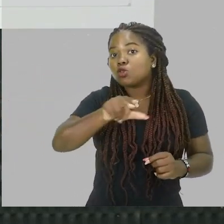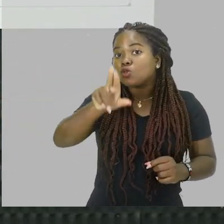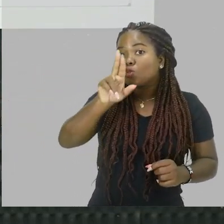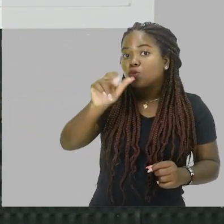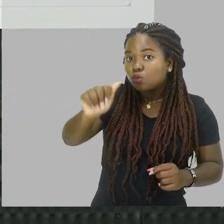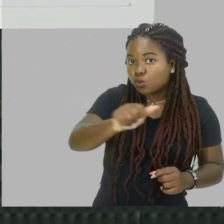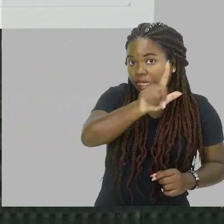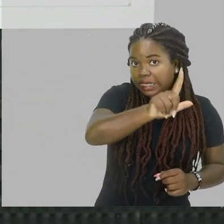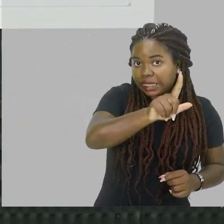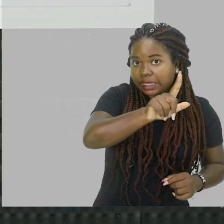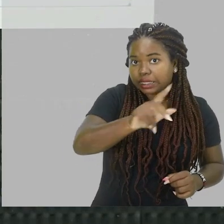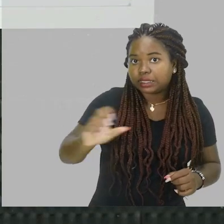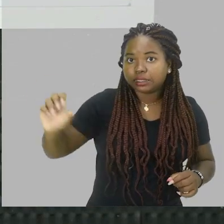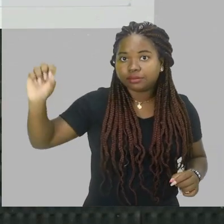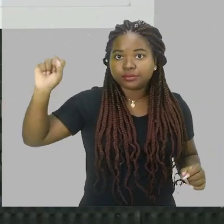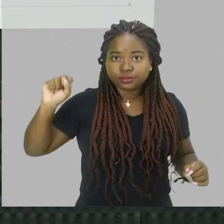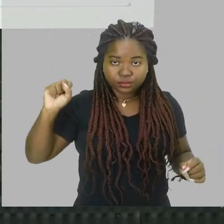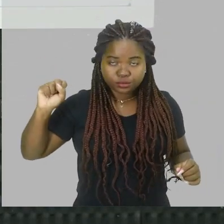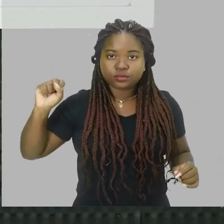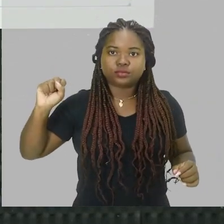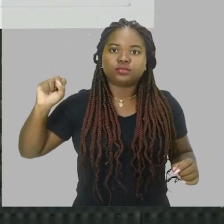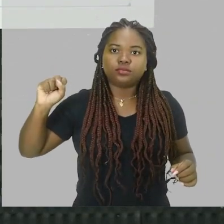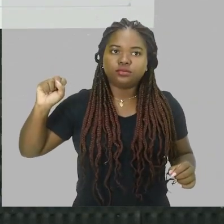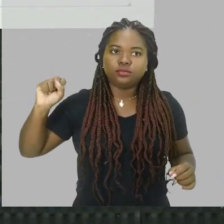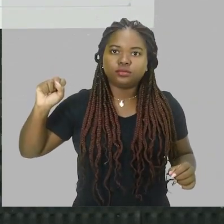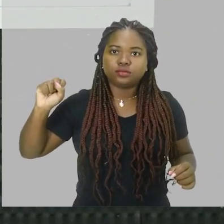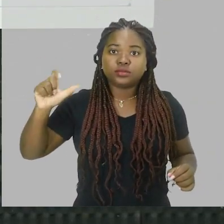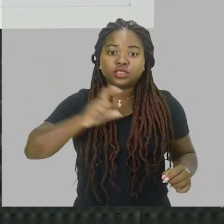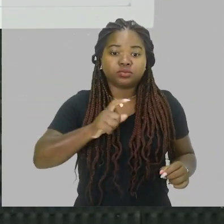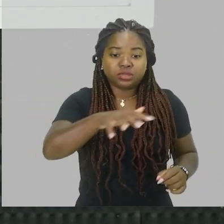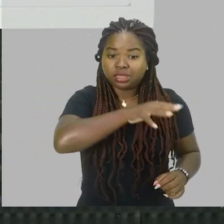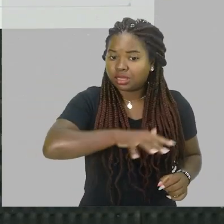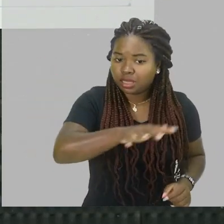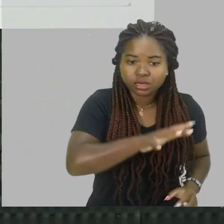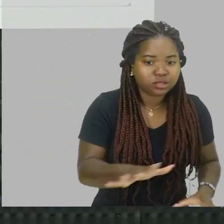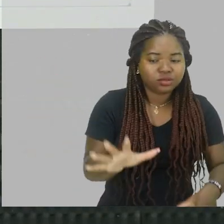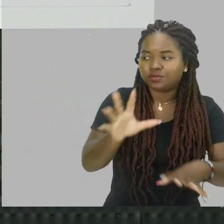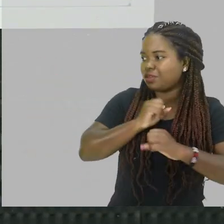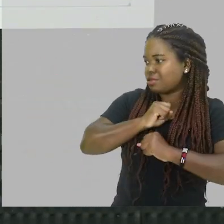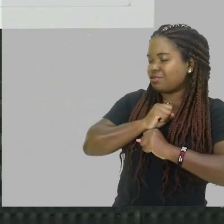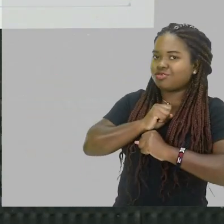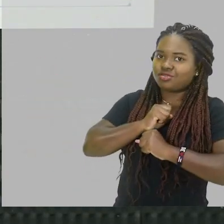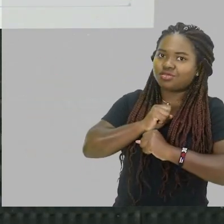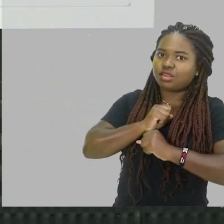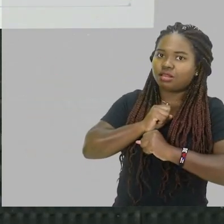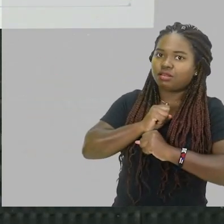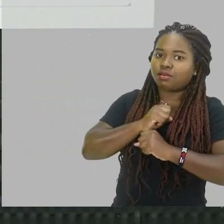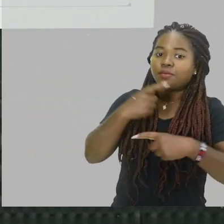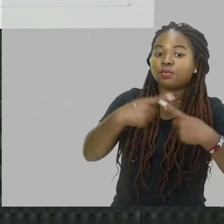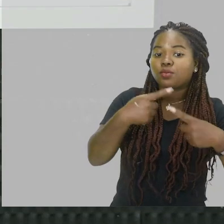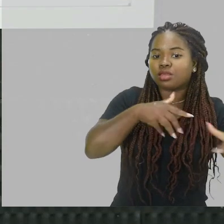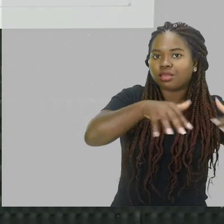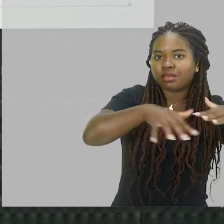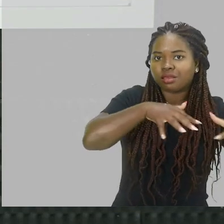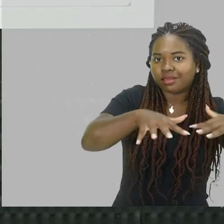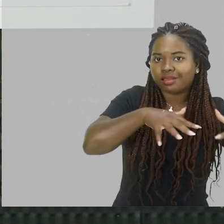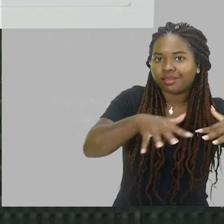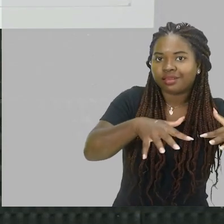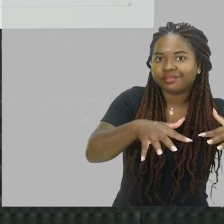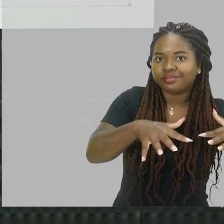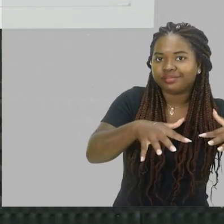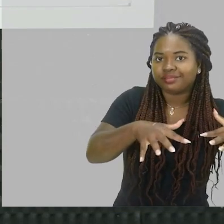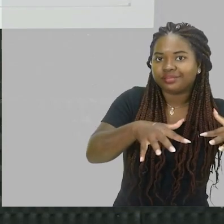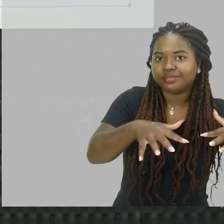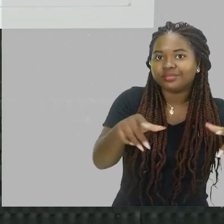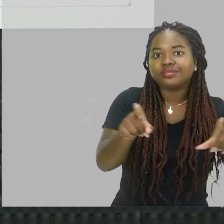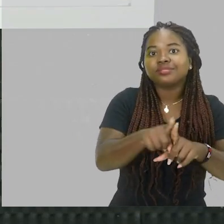vai receber esses raios solares, tá certo? Não de forma direta, tá ok? E nós temos também,